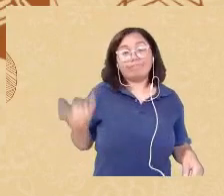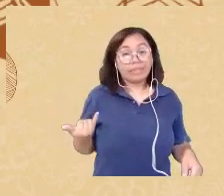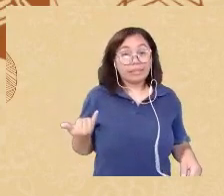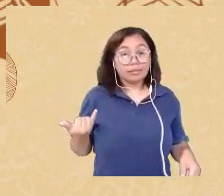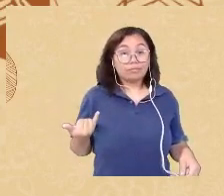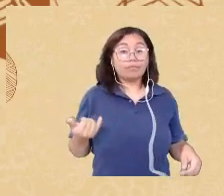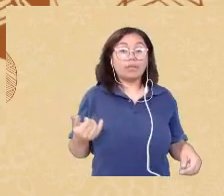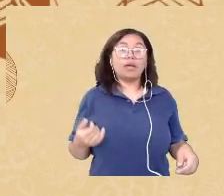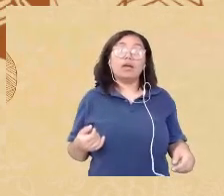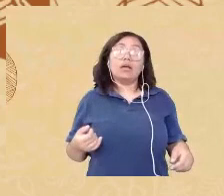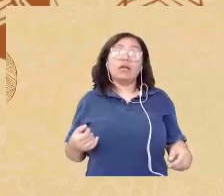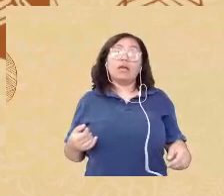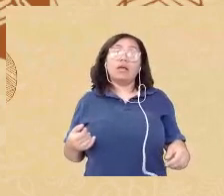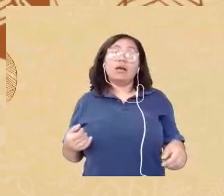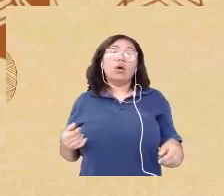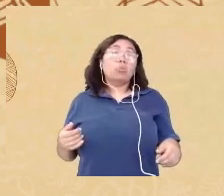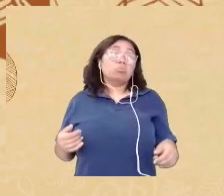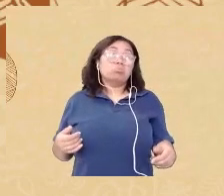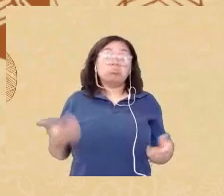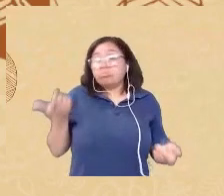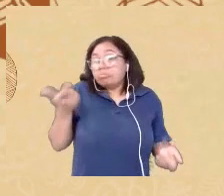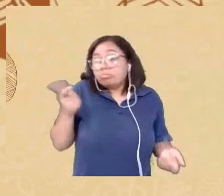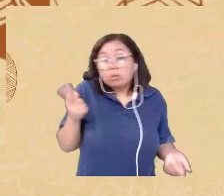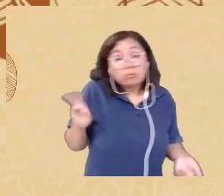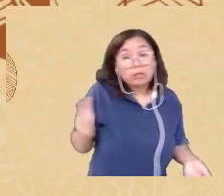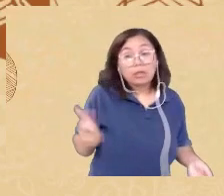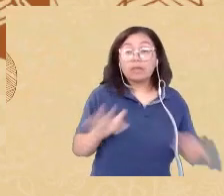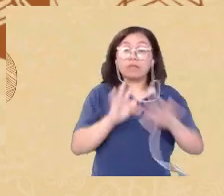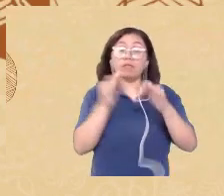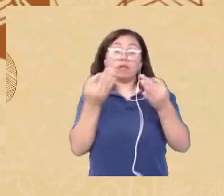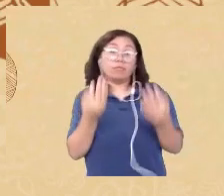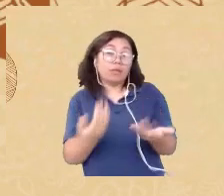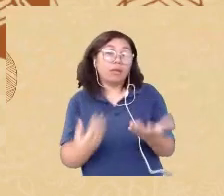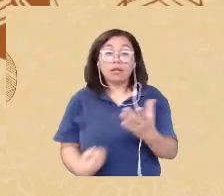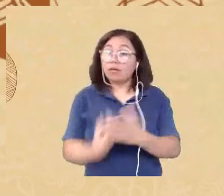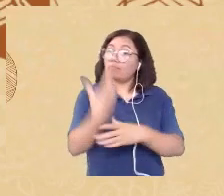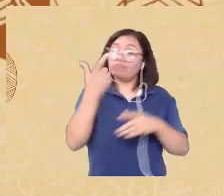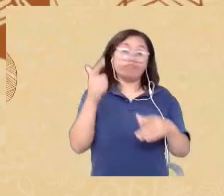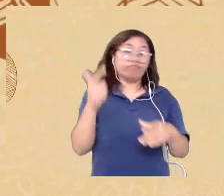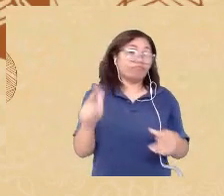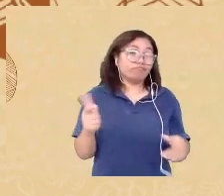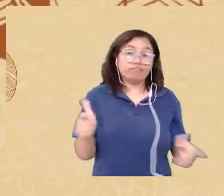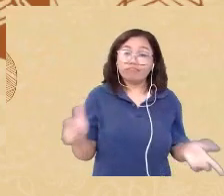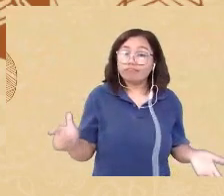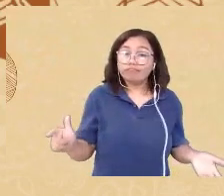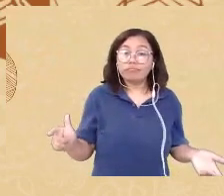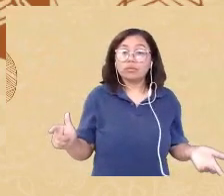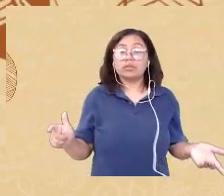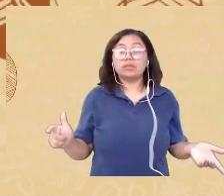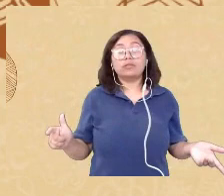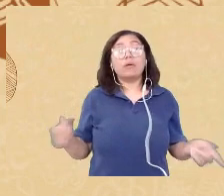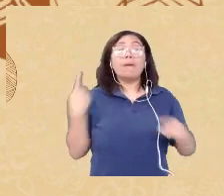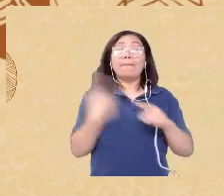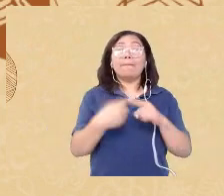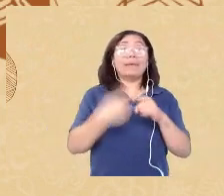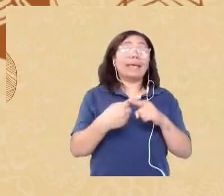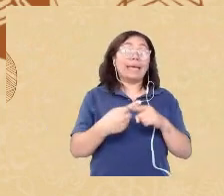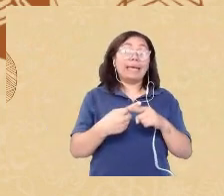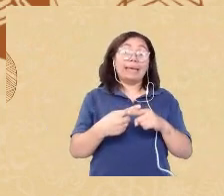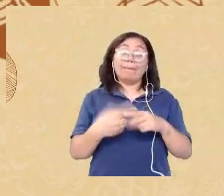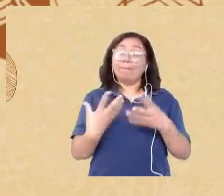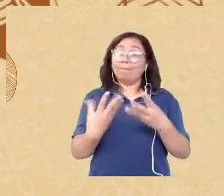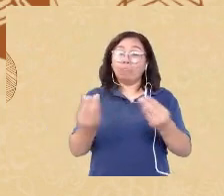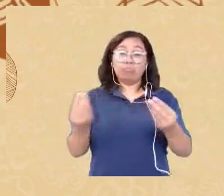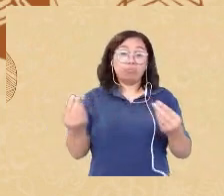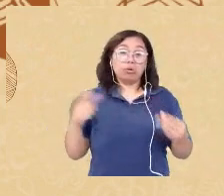outras reforços emocionais e cognitivos que eles poderiam estudar é o tempo que eles estão presos então eles quando se saírem se chegarem a sair